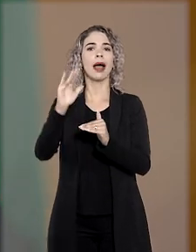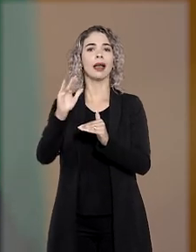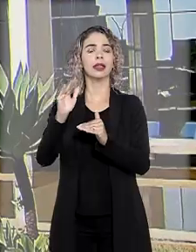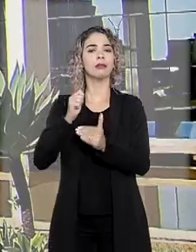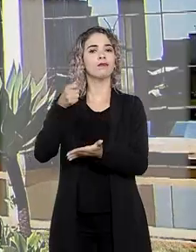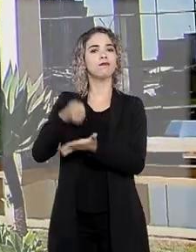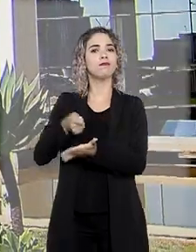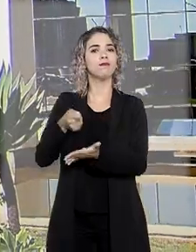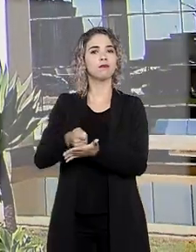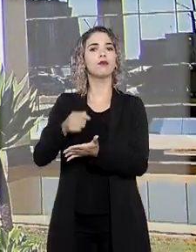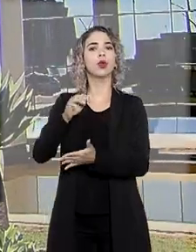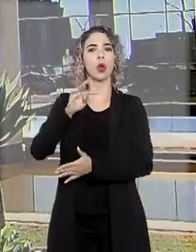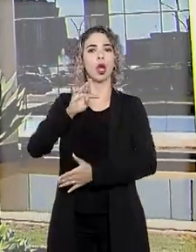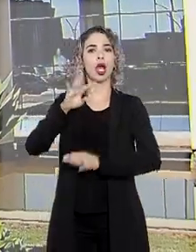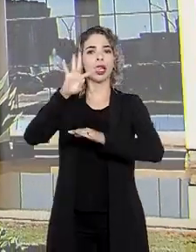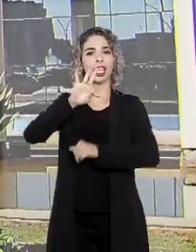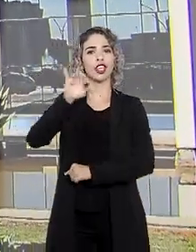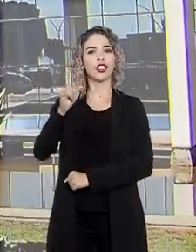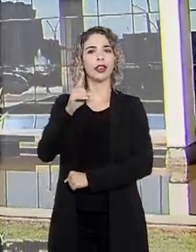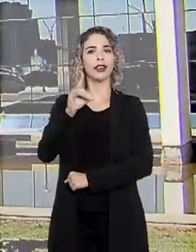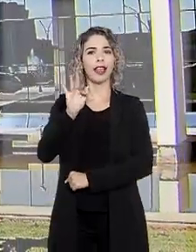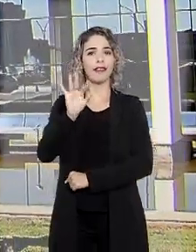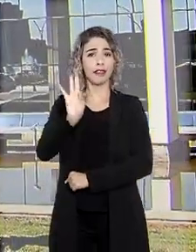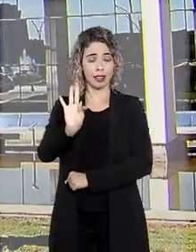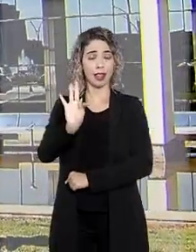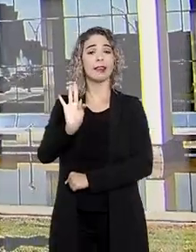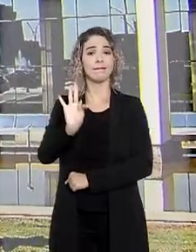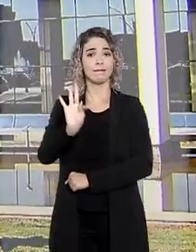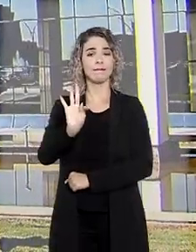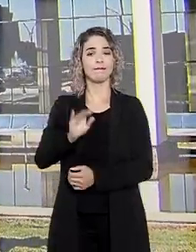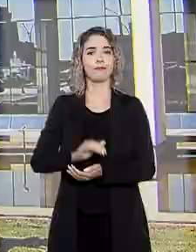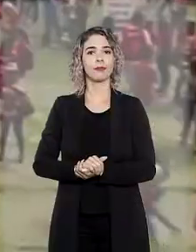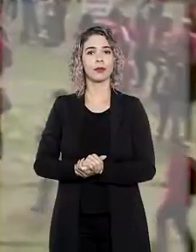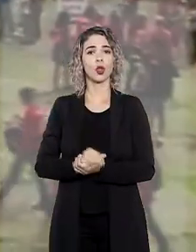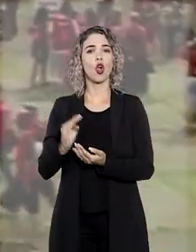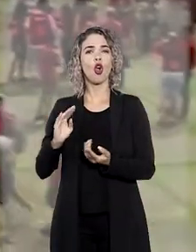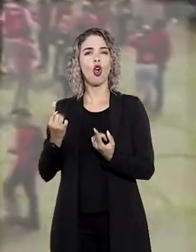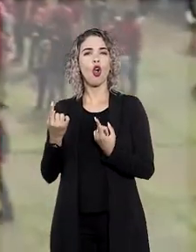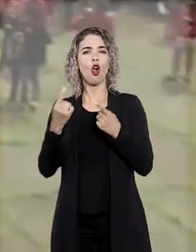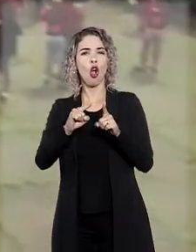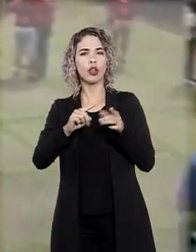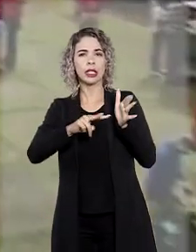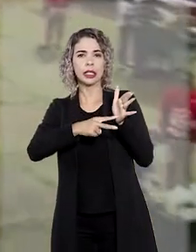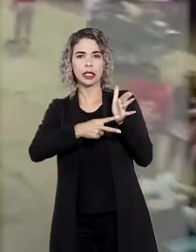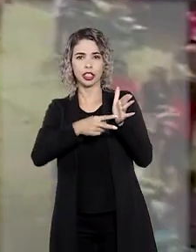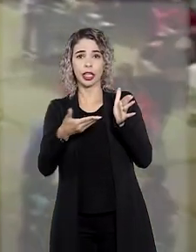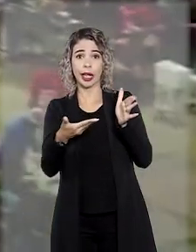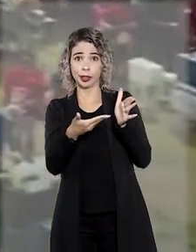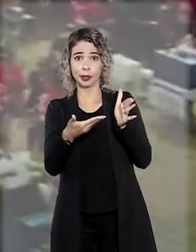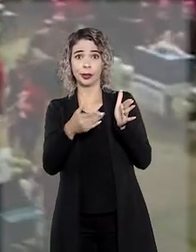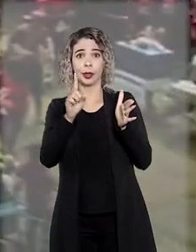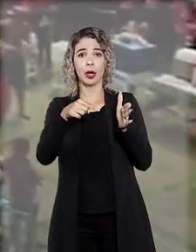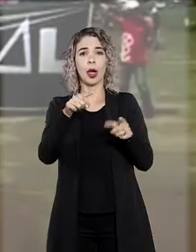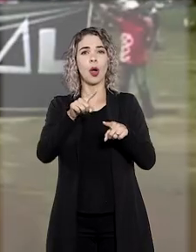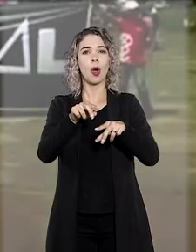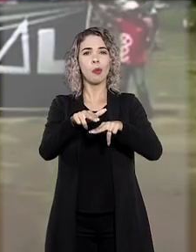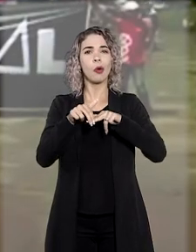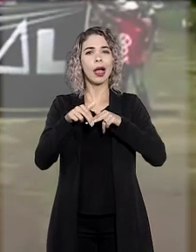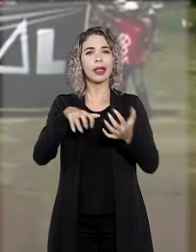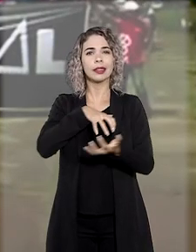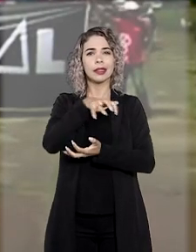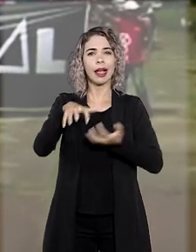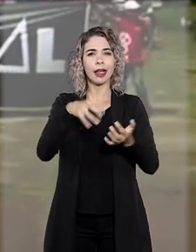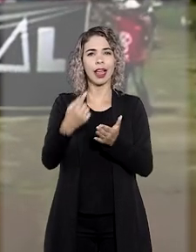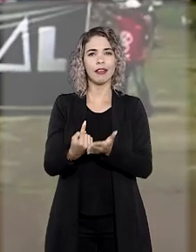reais imposta pelo Tribunal de Justiça do Distrito Federal e dos Territórios em desfavor do sindicato referente à